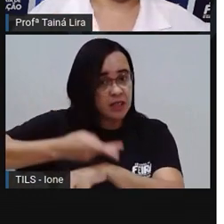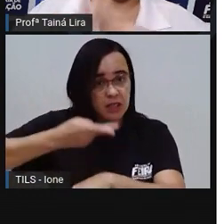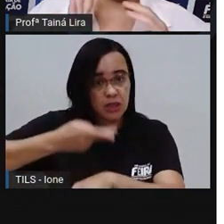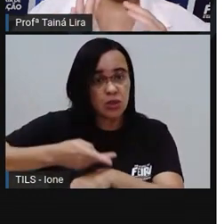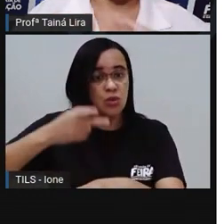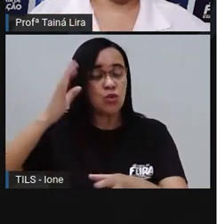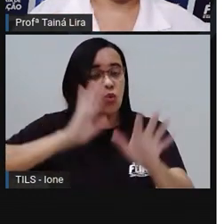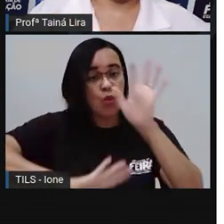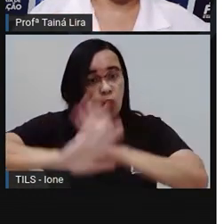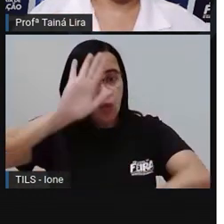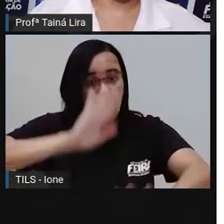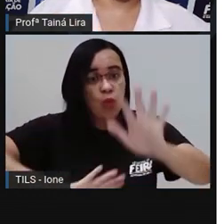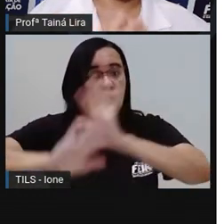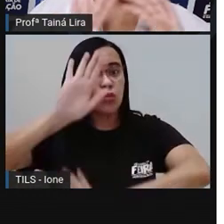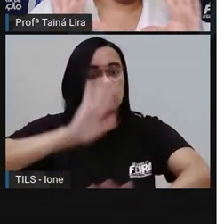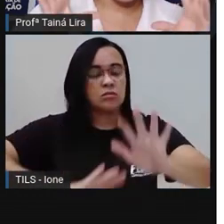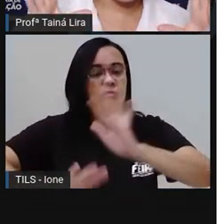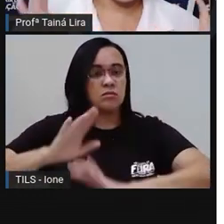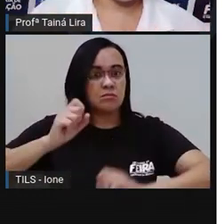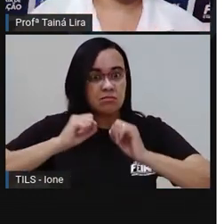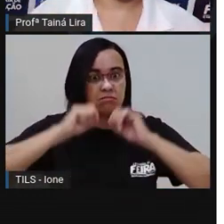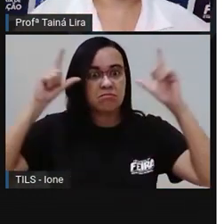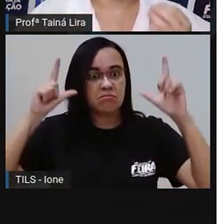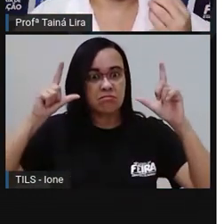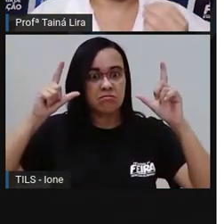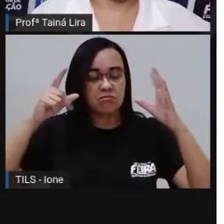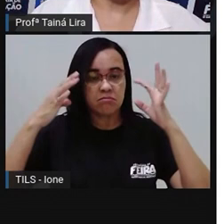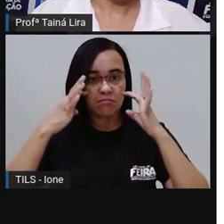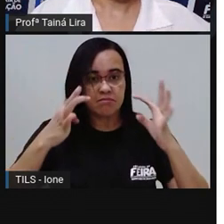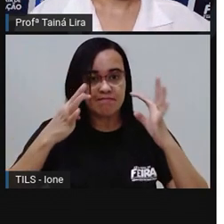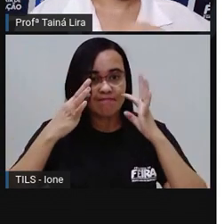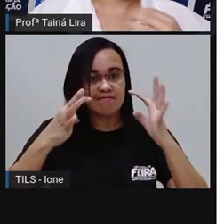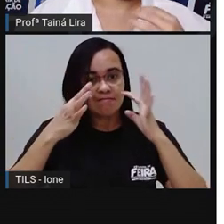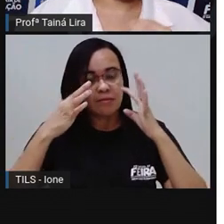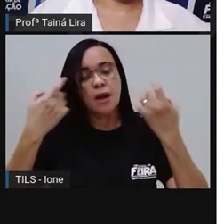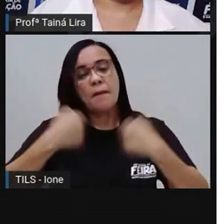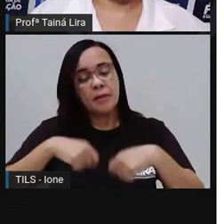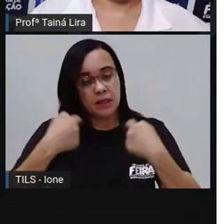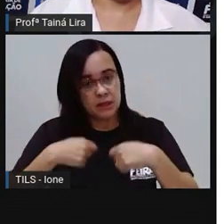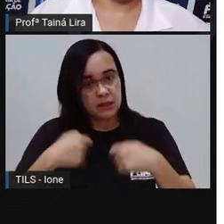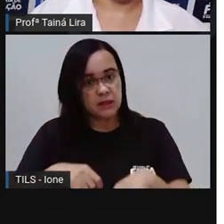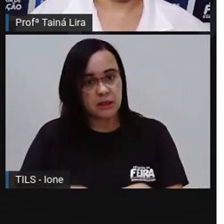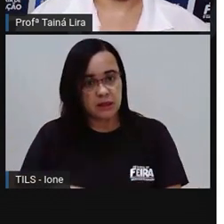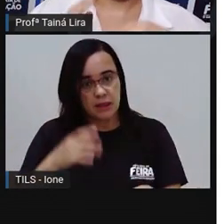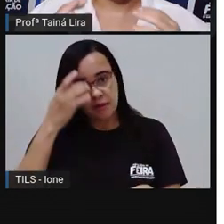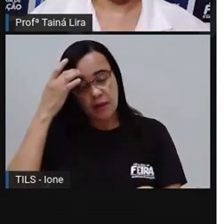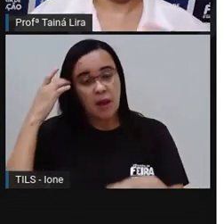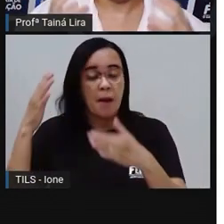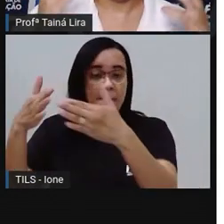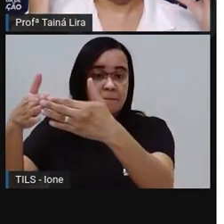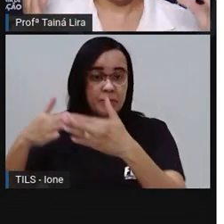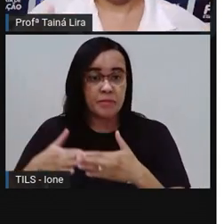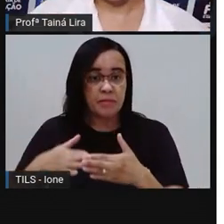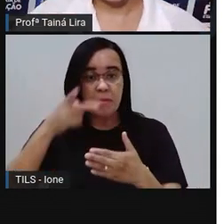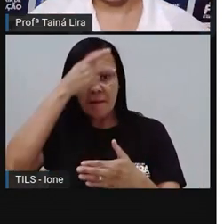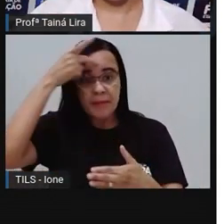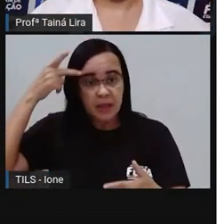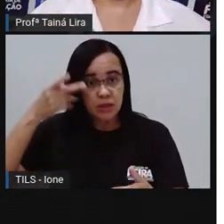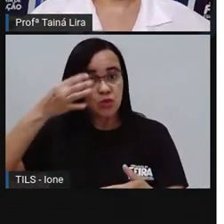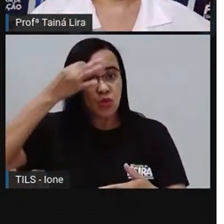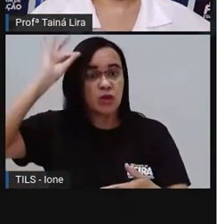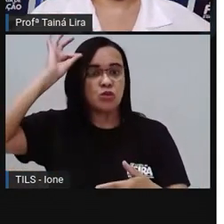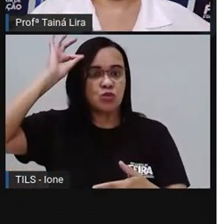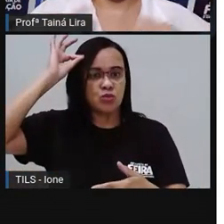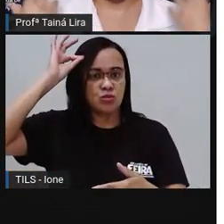cuidado Pra não ter Nenhum tipo de acidente Aí sempre Pedir aí A um adulto Pra pelo menos Ficar olhando